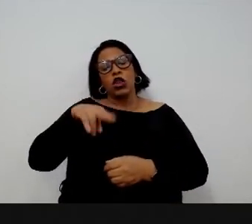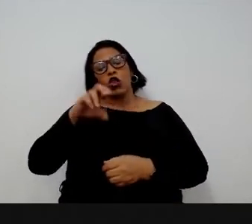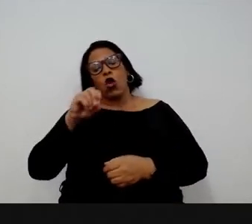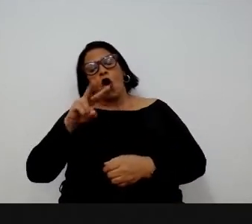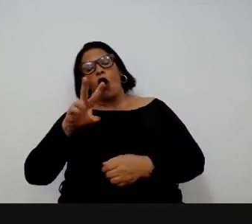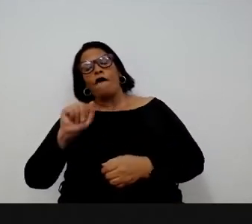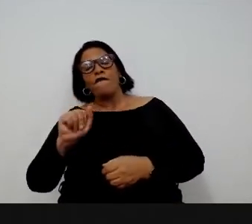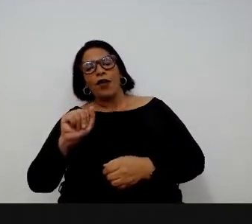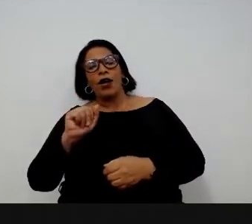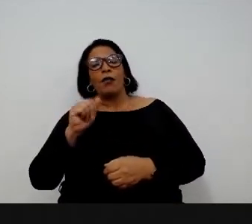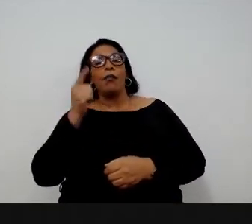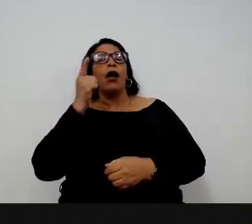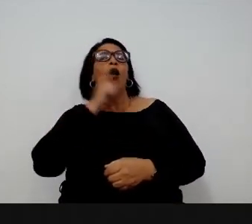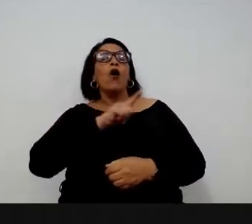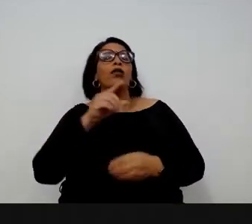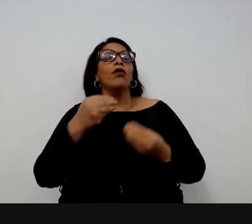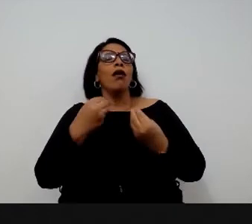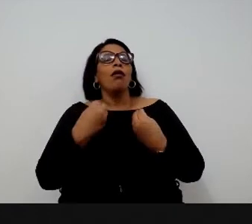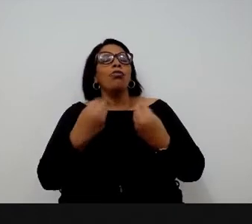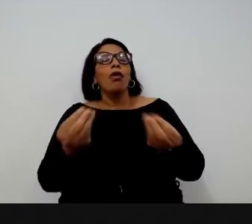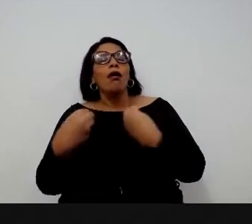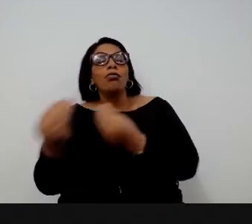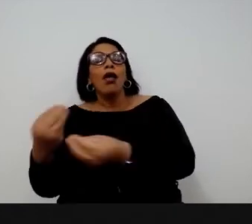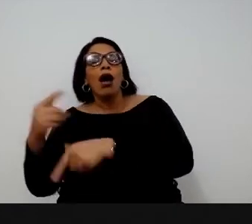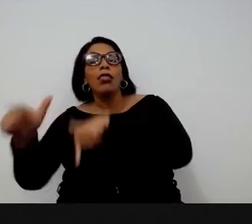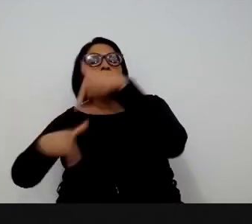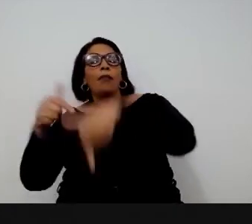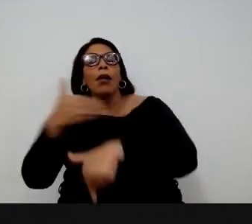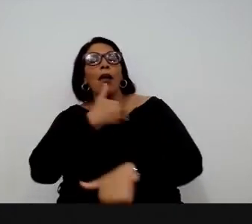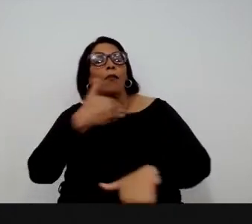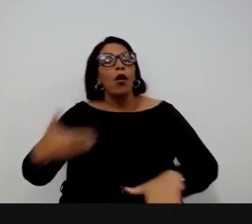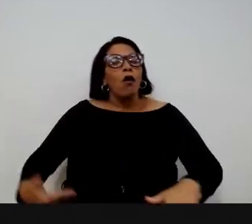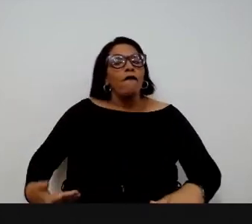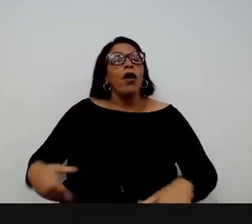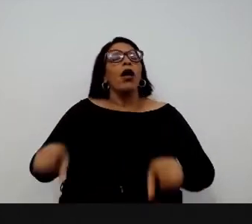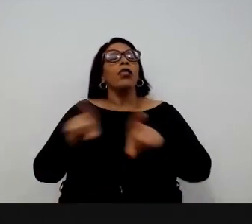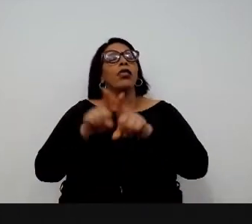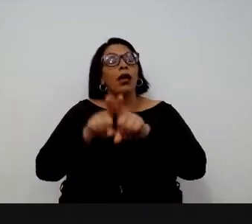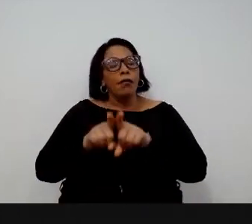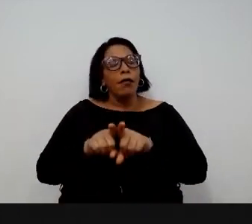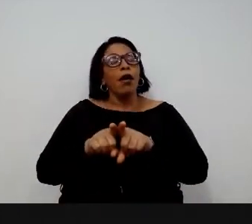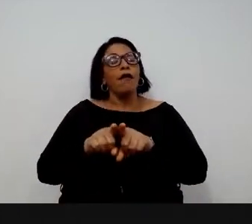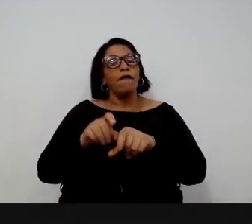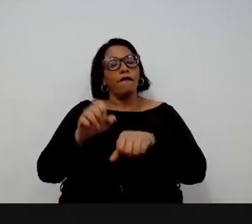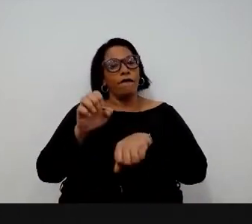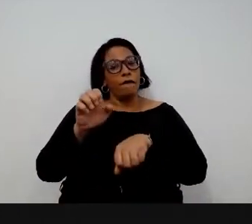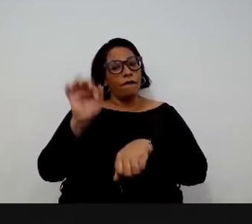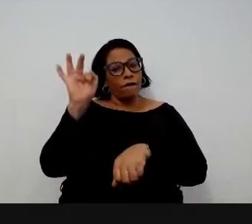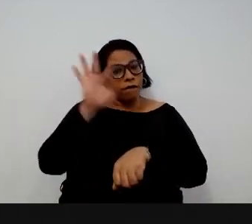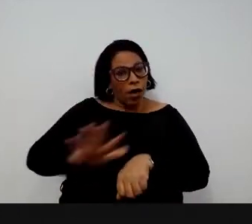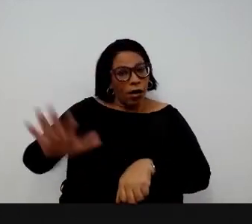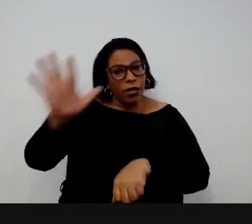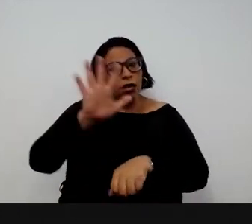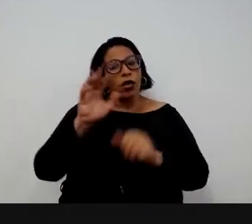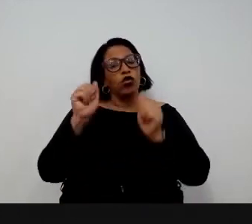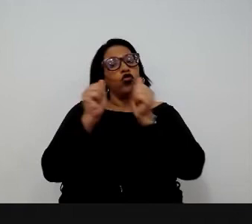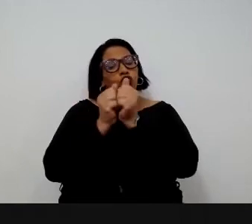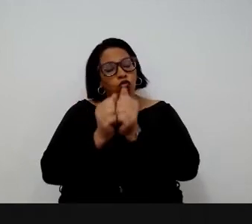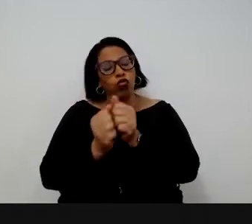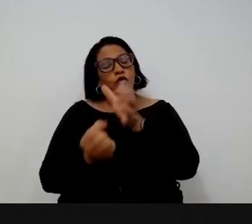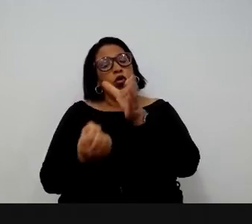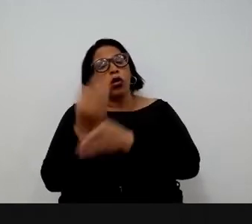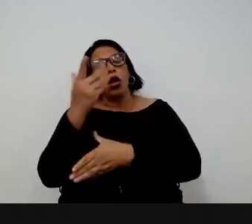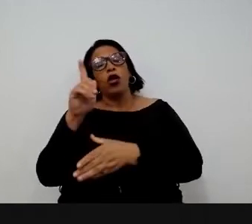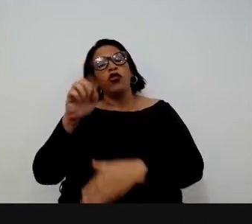gente oferece vários serviços para órgãos públicos, não só do governo federal, também de governos subnacionais. Junto com o Genova foi